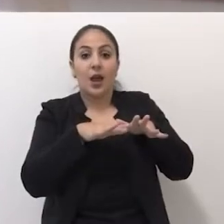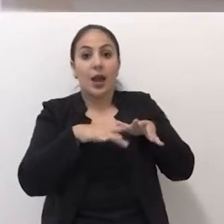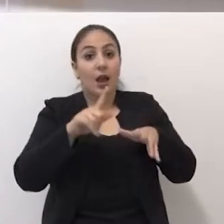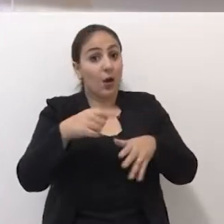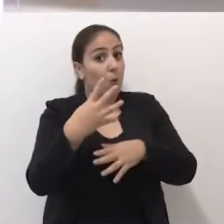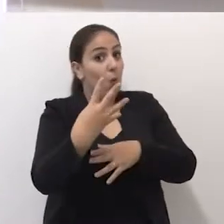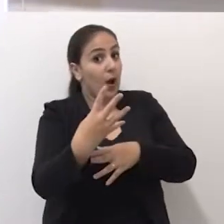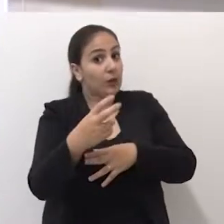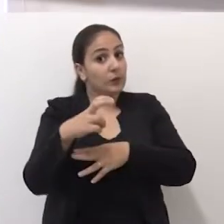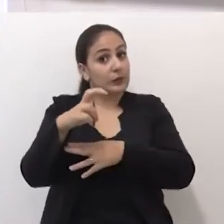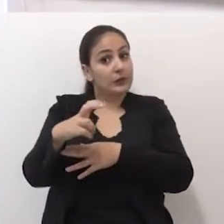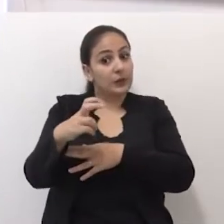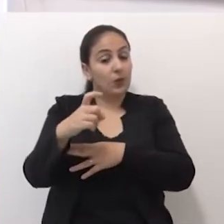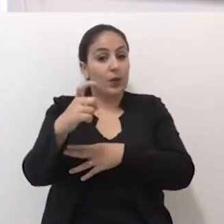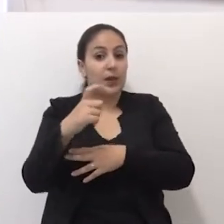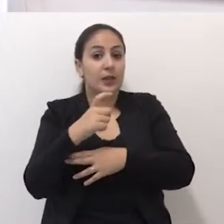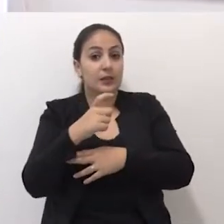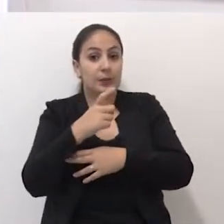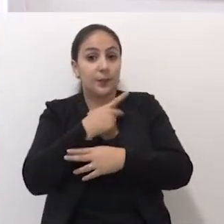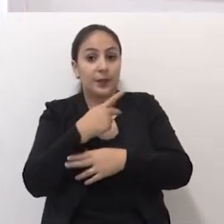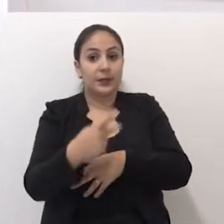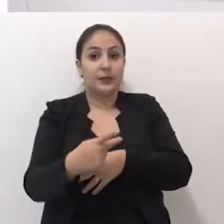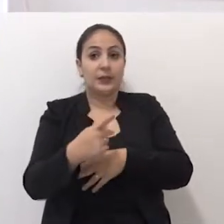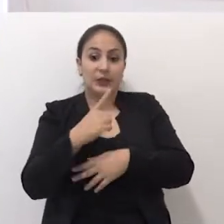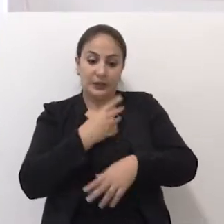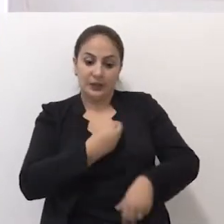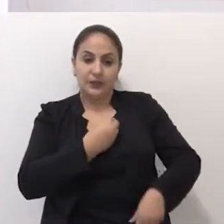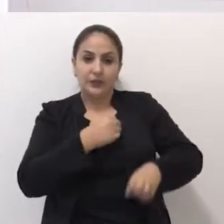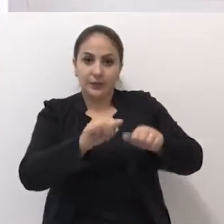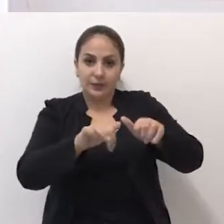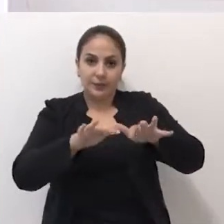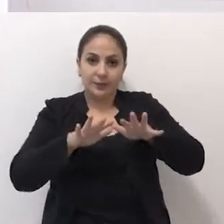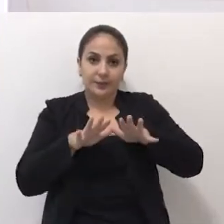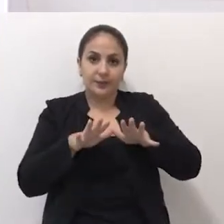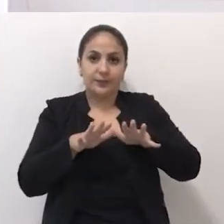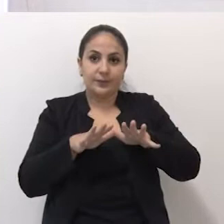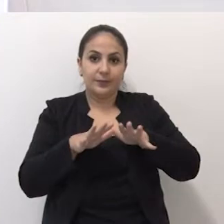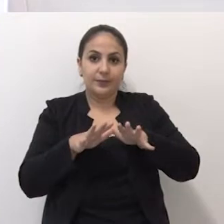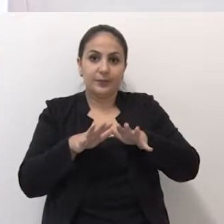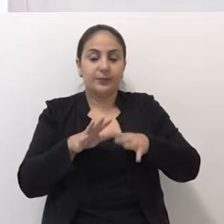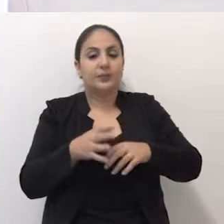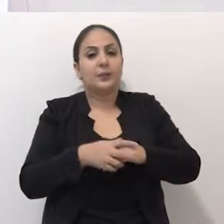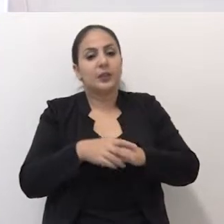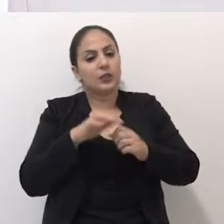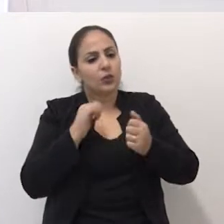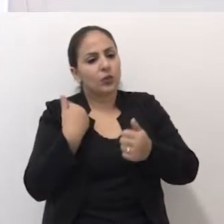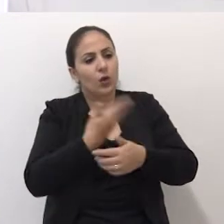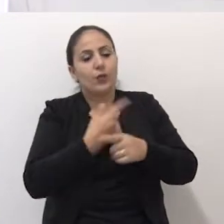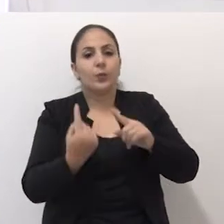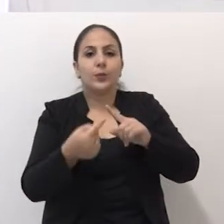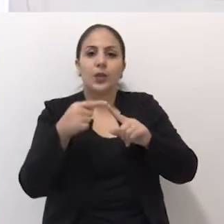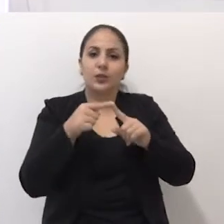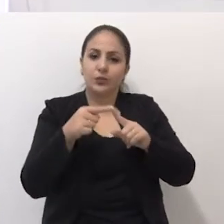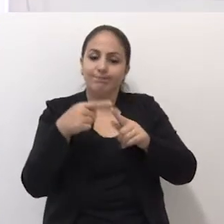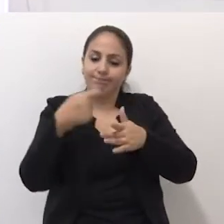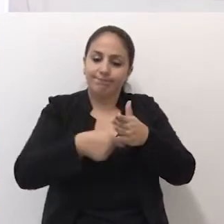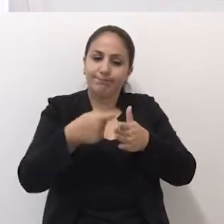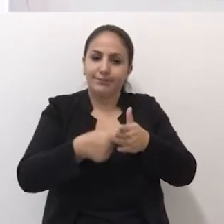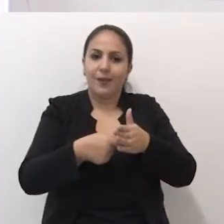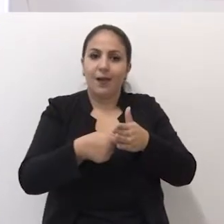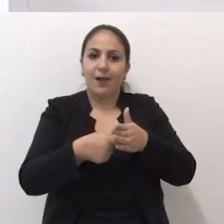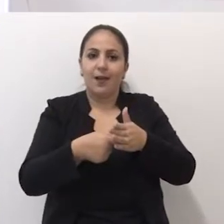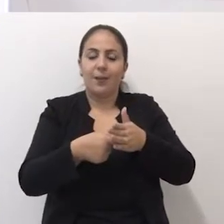quatro a cinco ex-presidentes que estarão no plenário, onde a gente vai procurar comandar. Então, são pessoas que